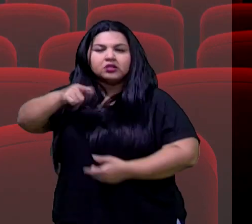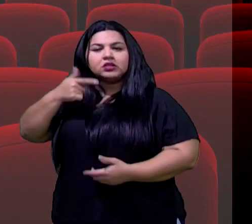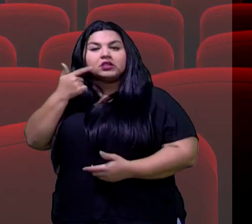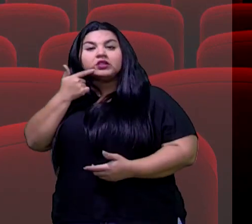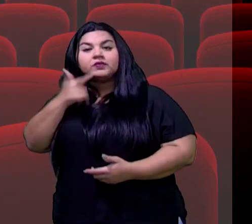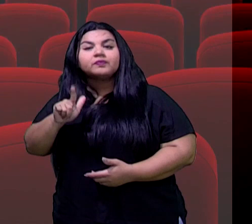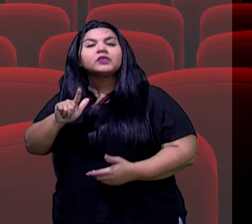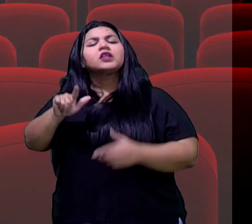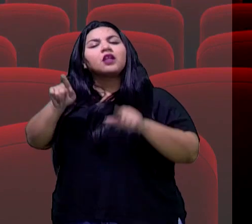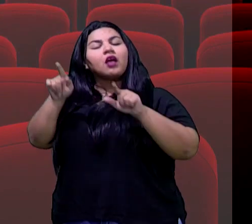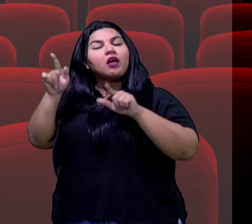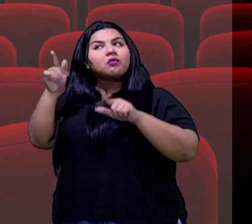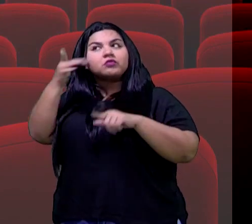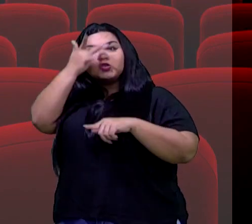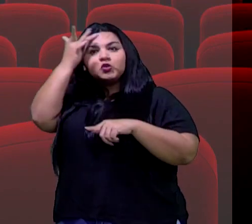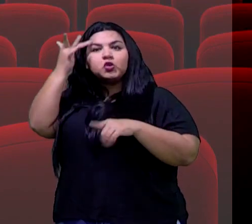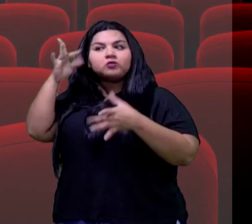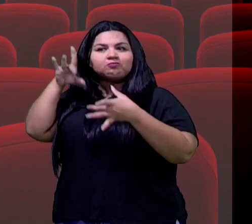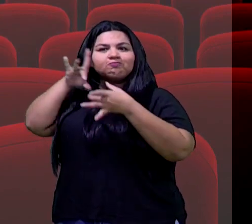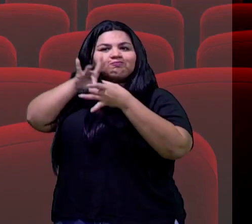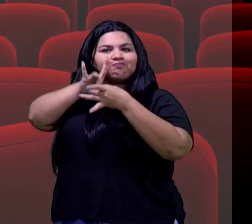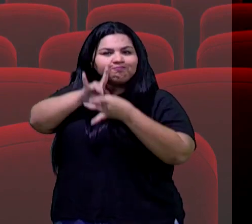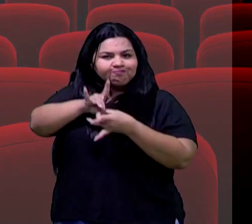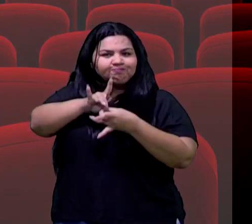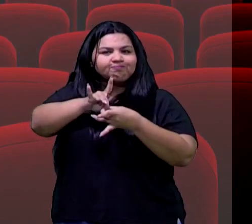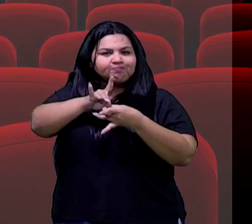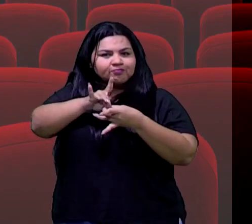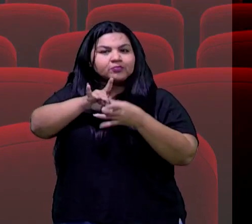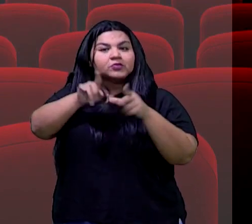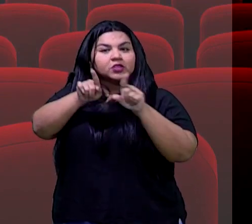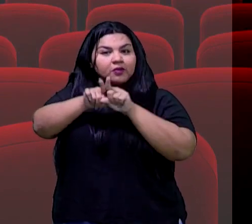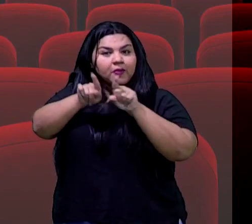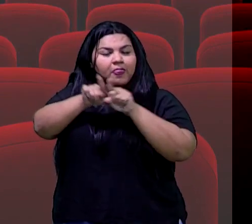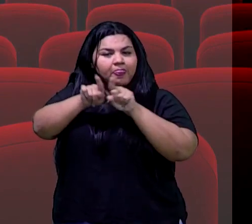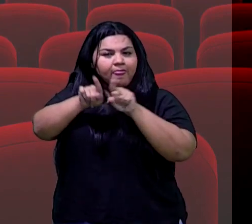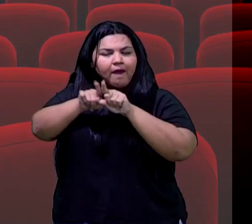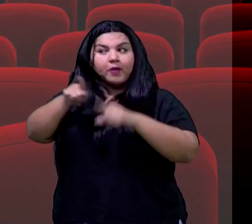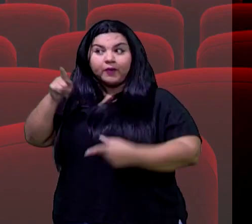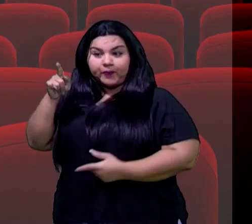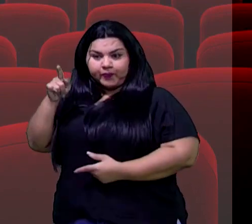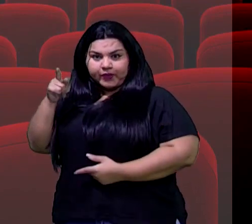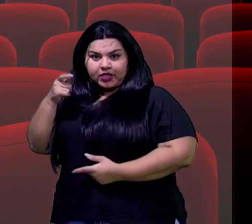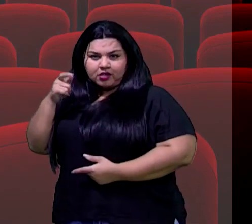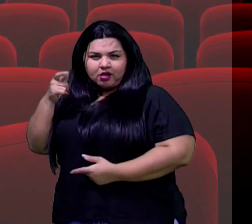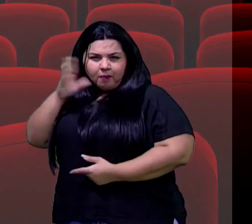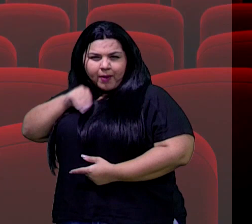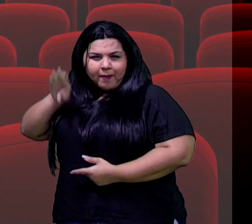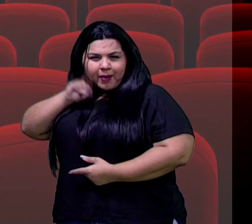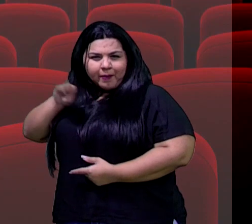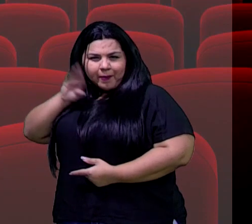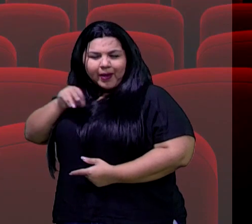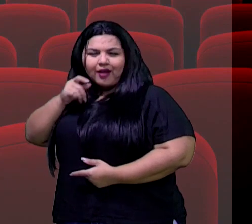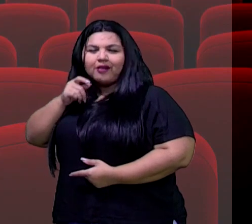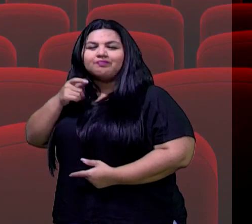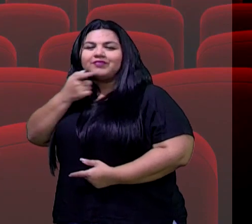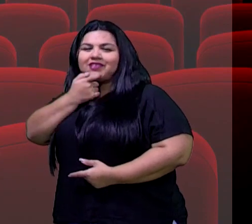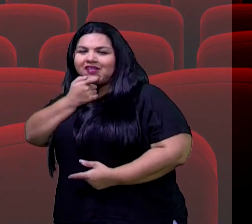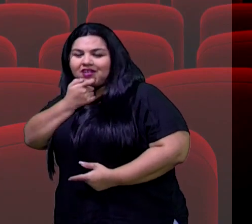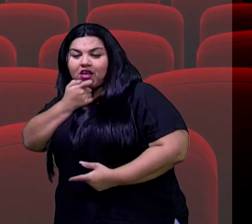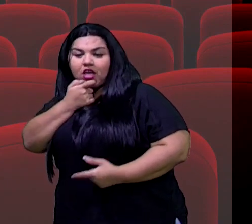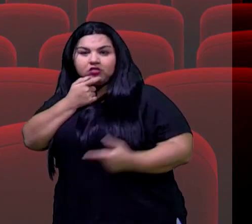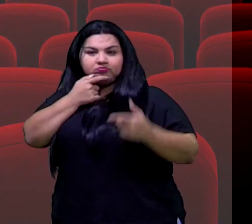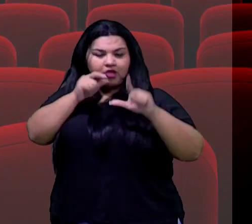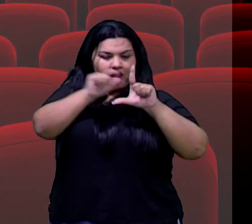ter ali a legenda, não é? Também em inglês ou espanhol. isso ajuda, não é? Tanto a gente a compreender,